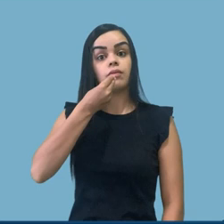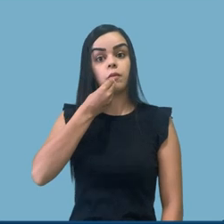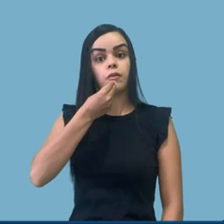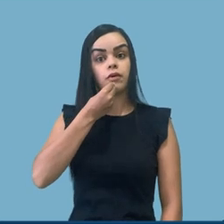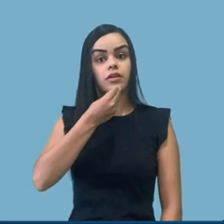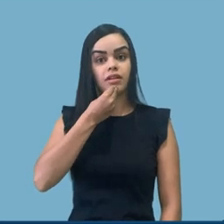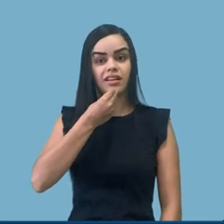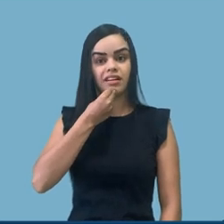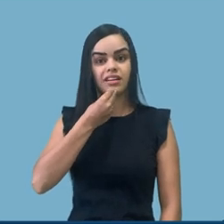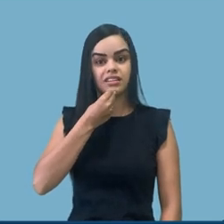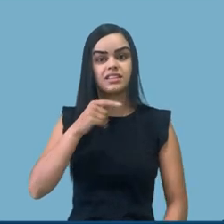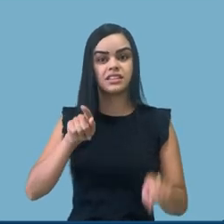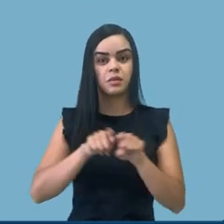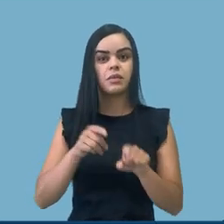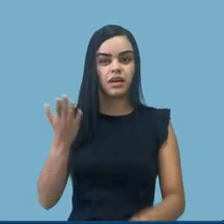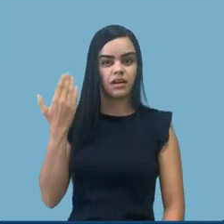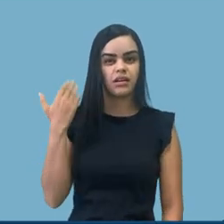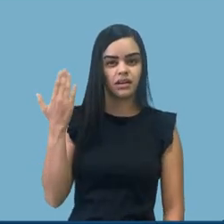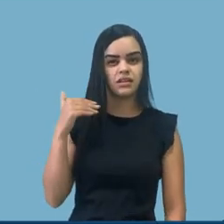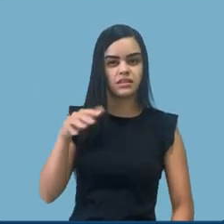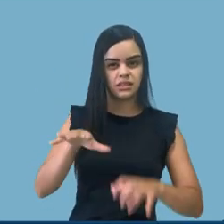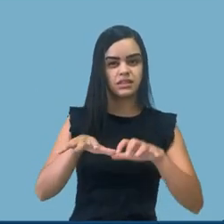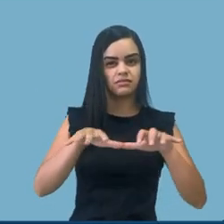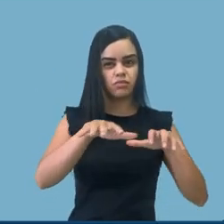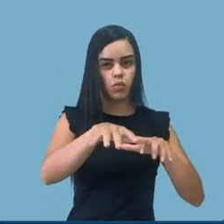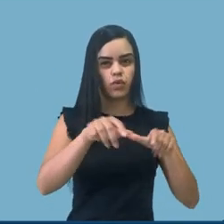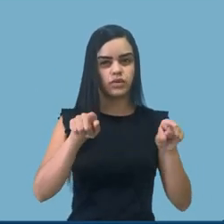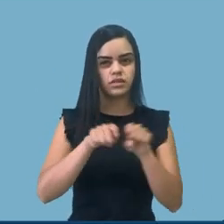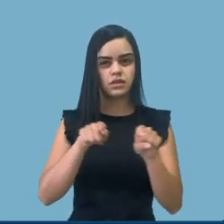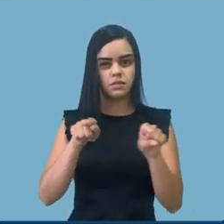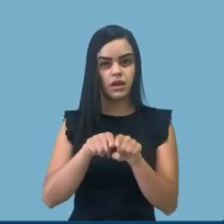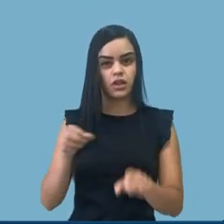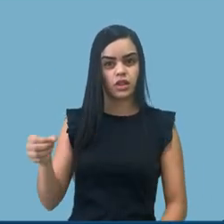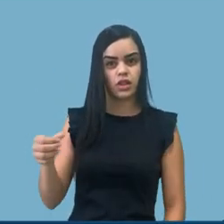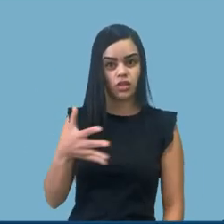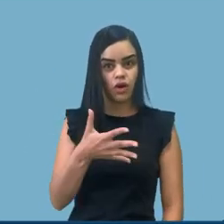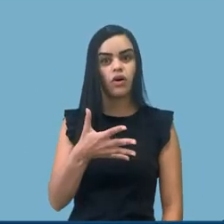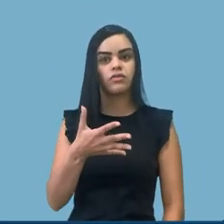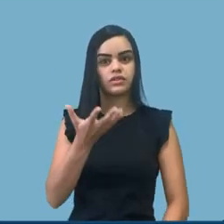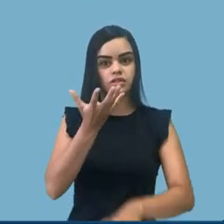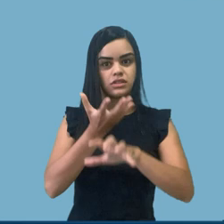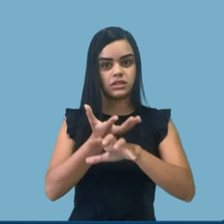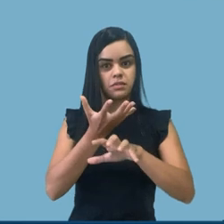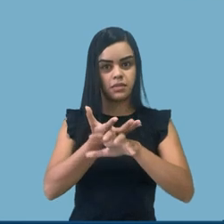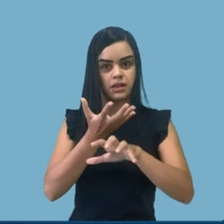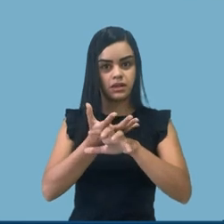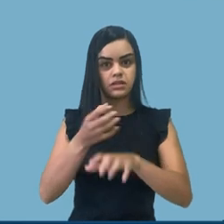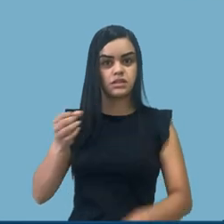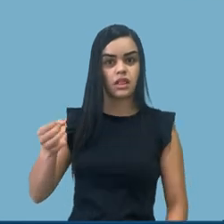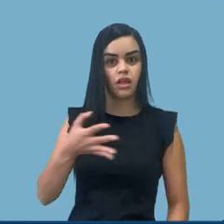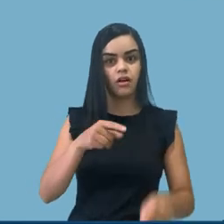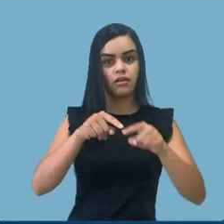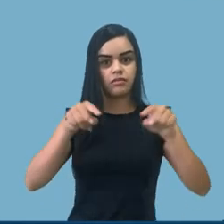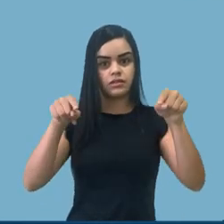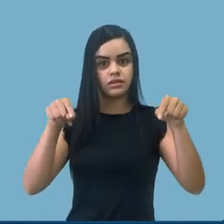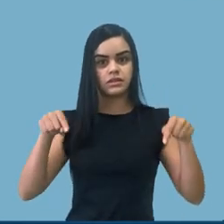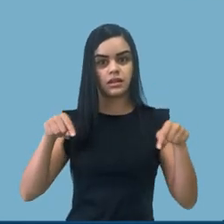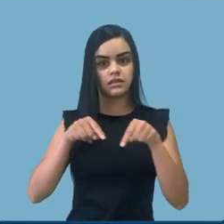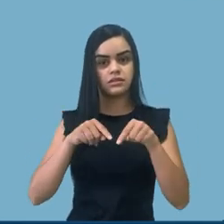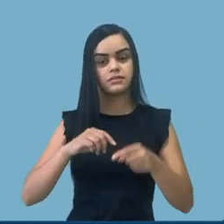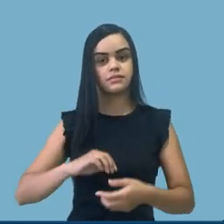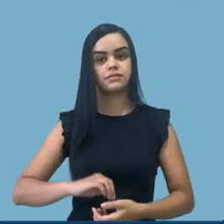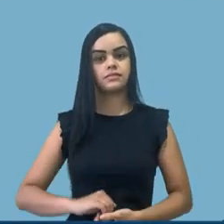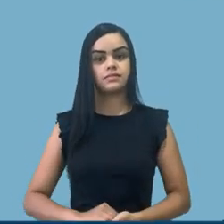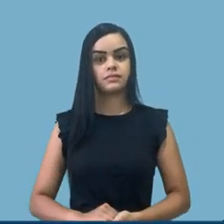foram os períodos especiais. Nova oferta de novas disciplinas, de novas turmas, novas disciplinas.